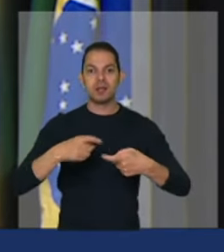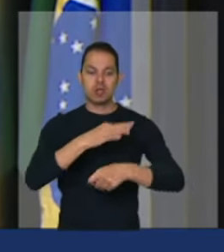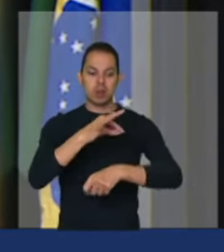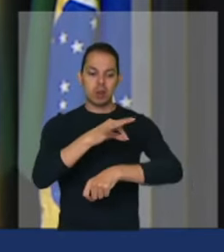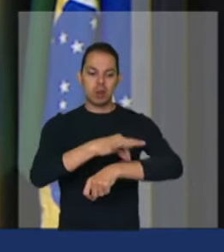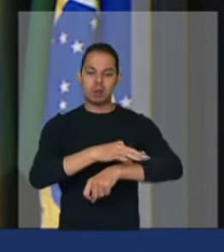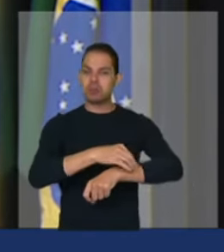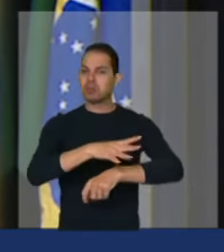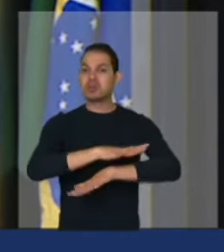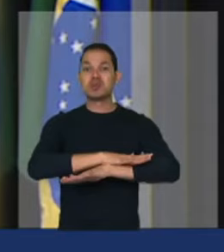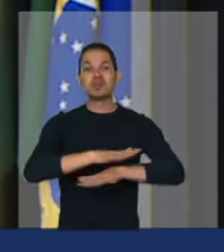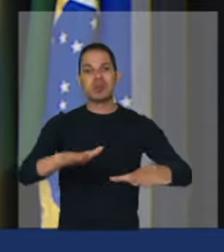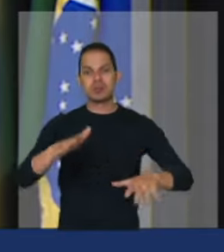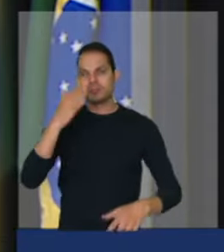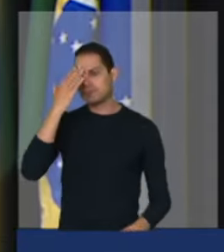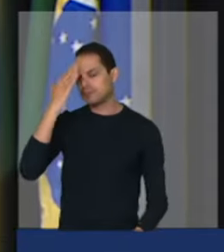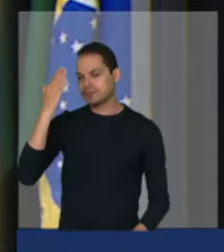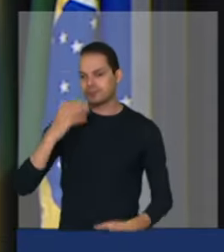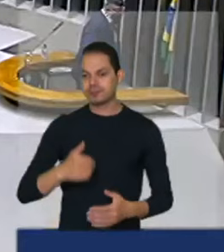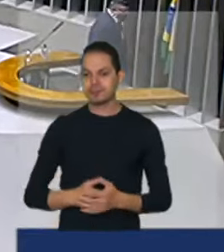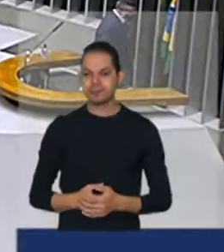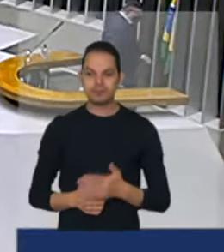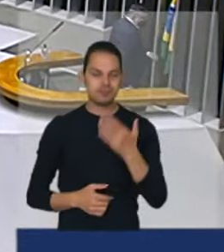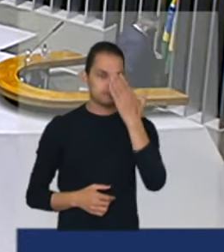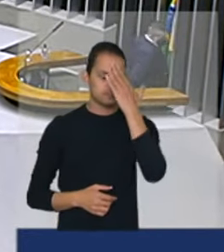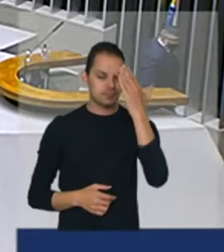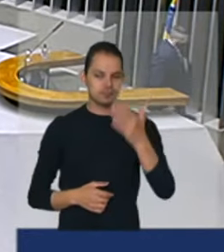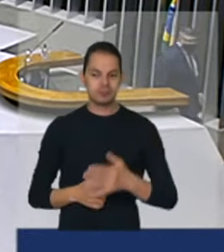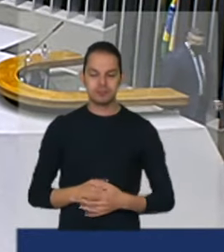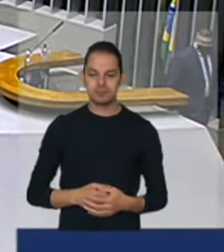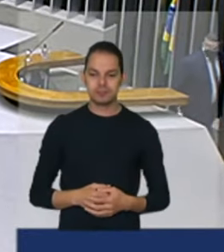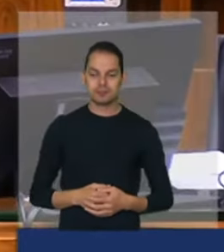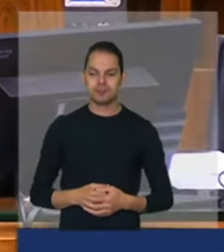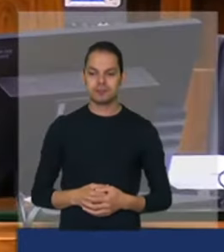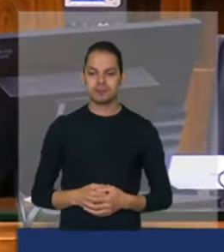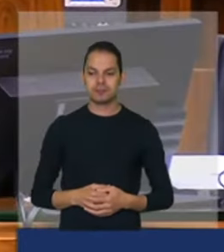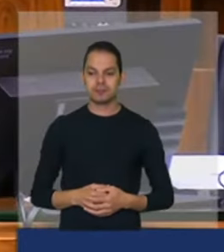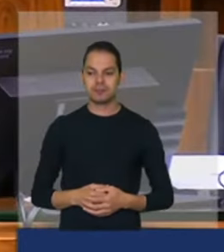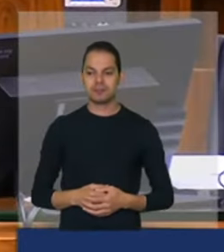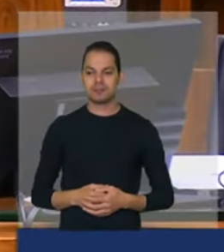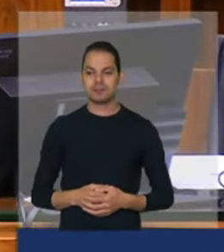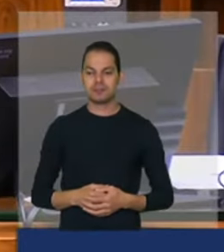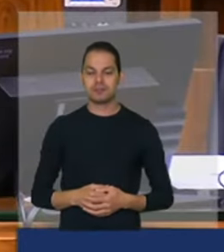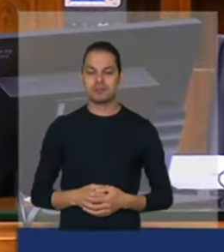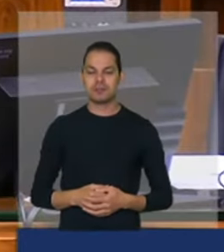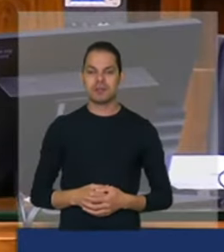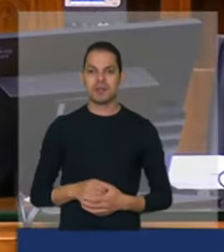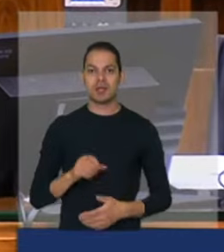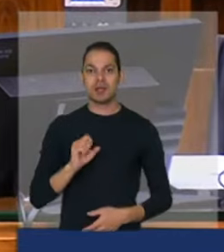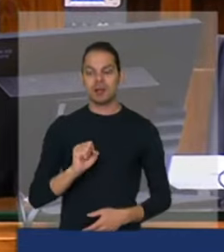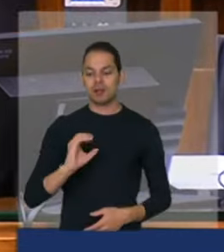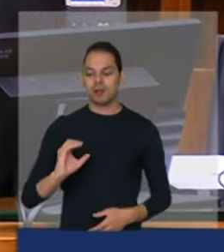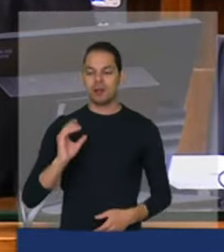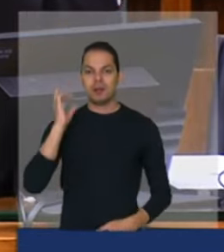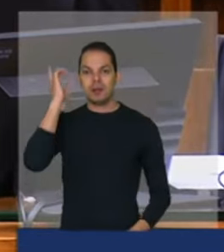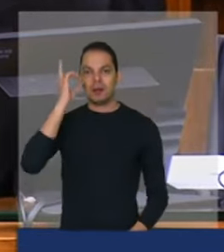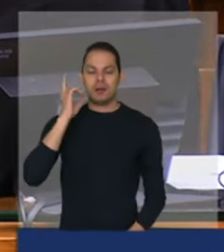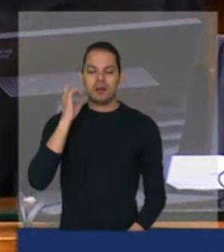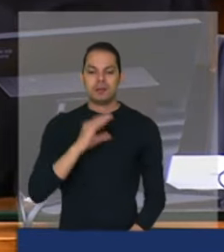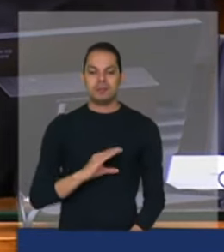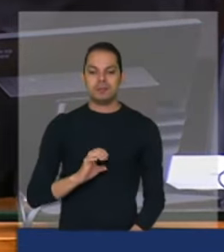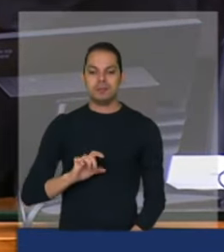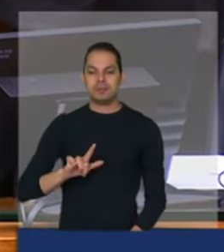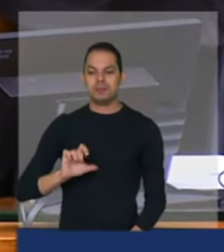obrigado muito obrigado deputado Alexandre Frota vamos a Santa Catarina deputado Celso Maldaner